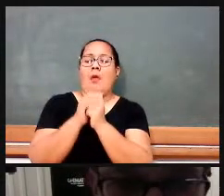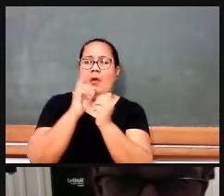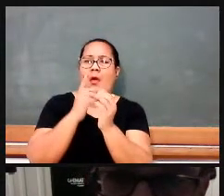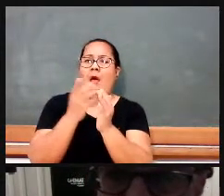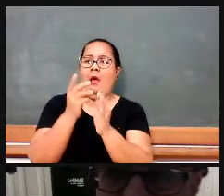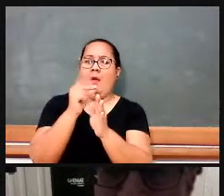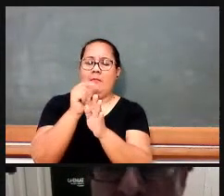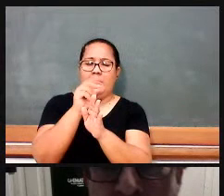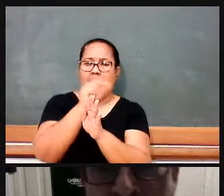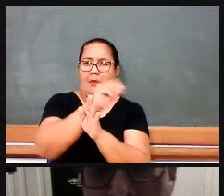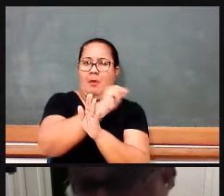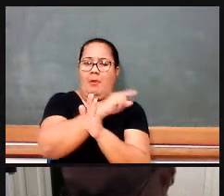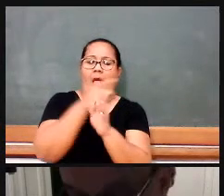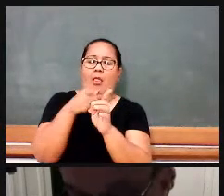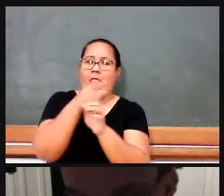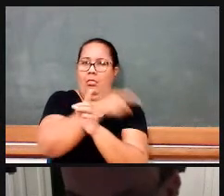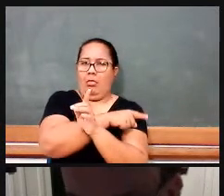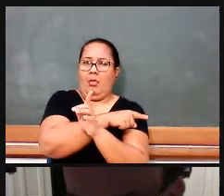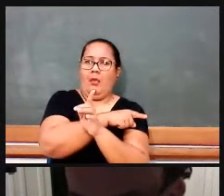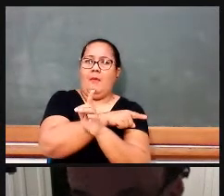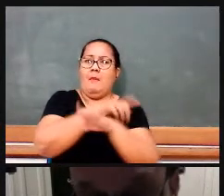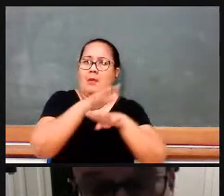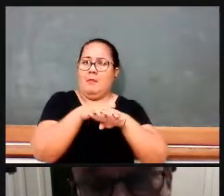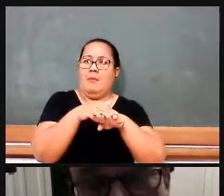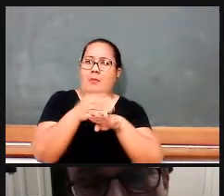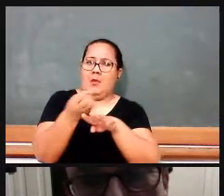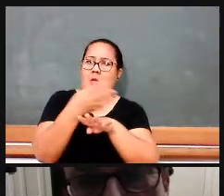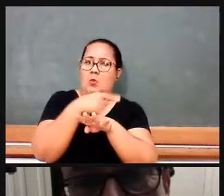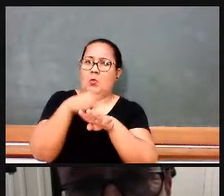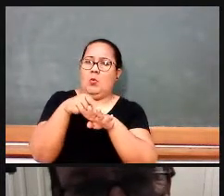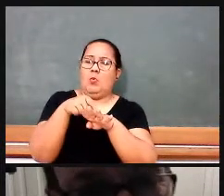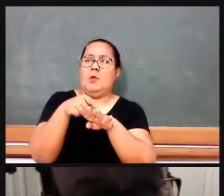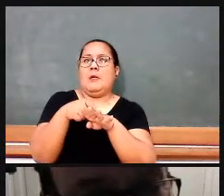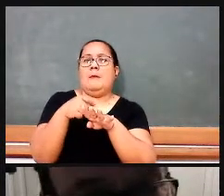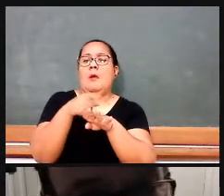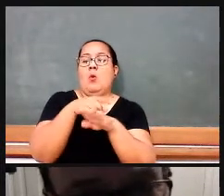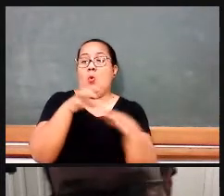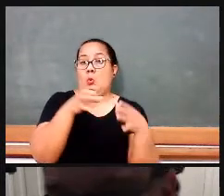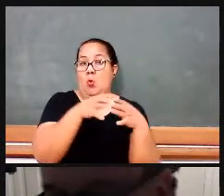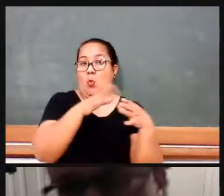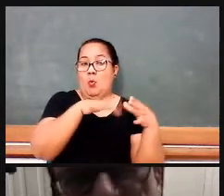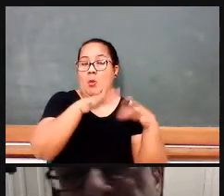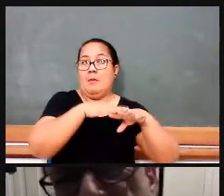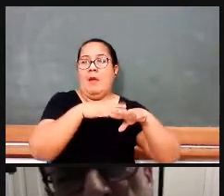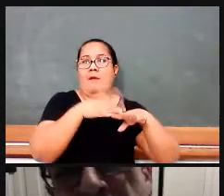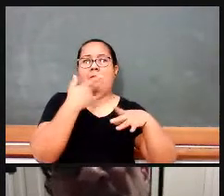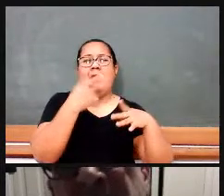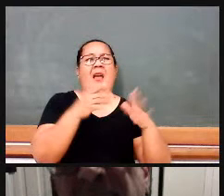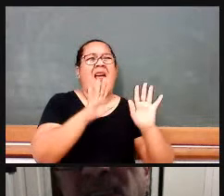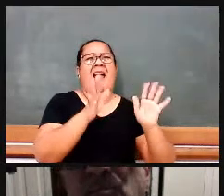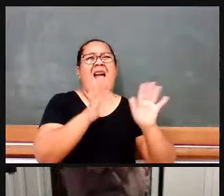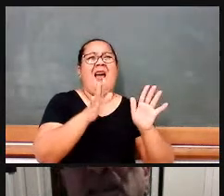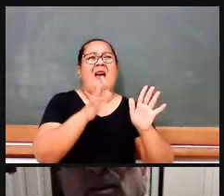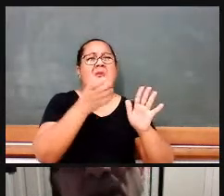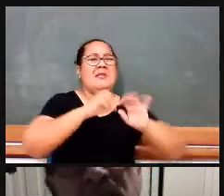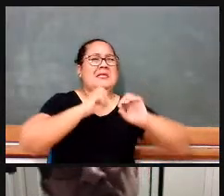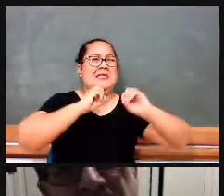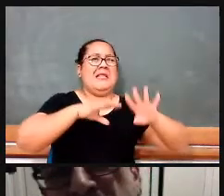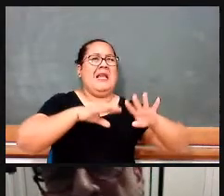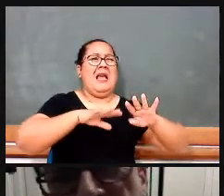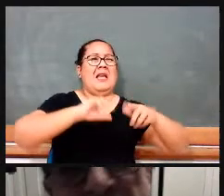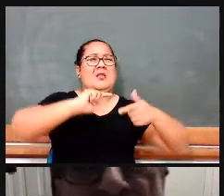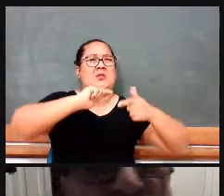anterior da matemática moderna, em que os matemáticos diziam assim, não se deve mais ensinar geometria